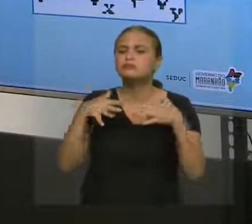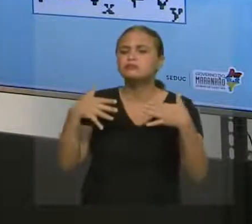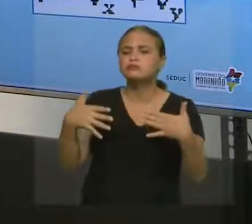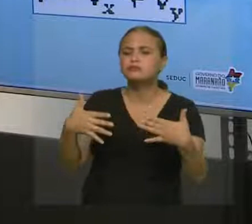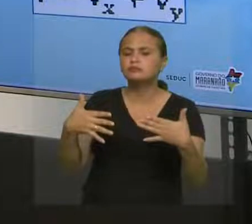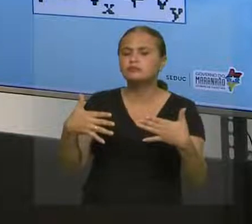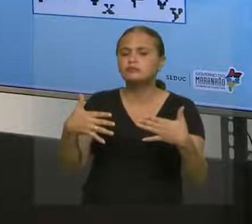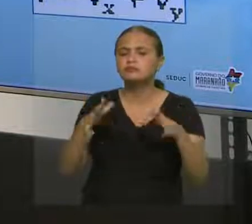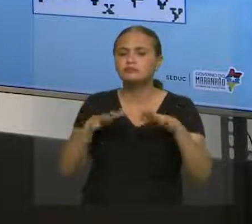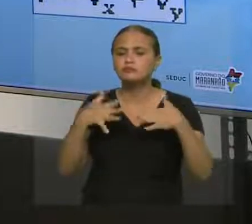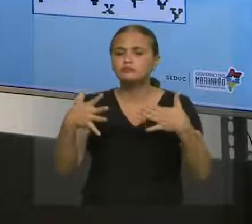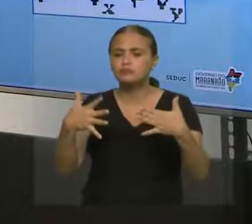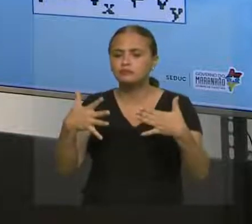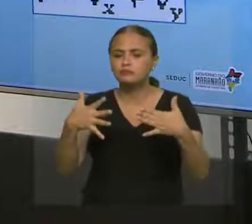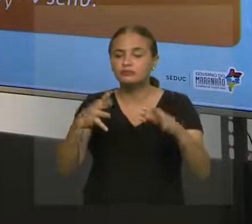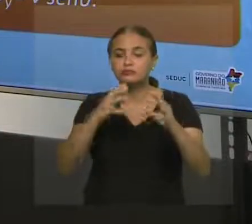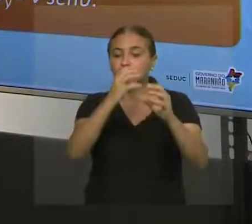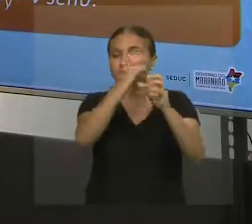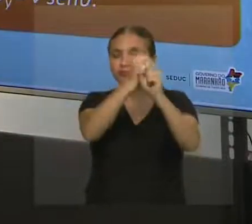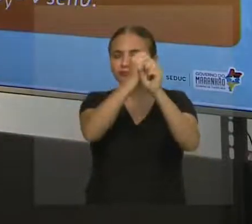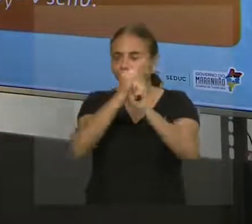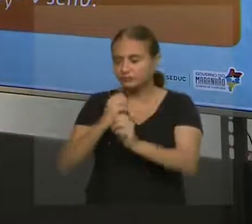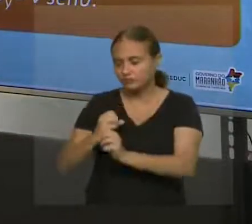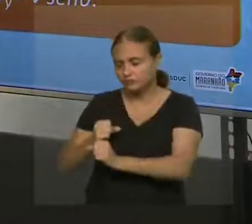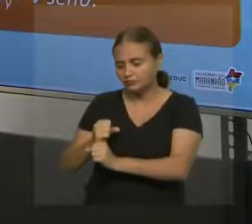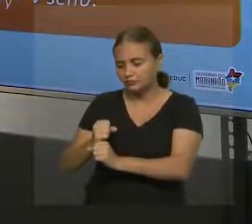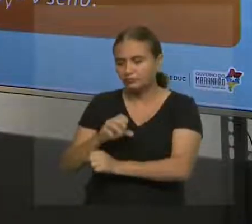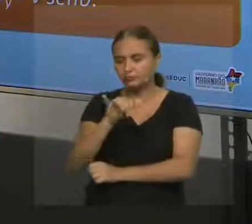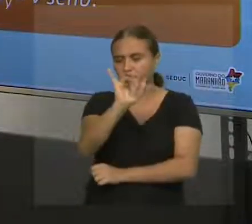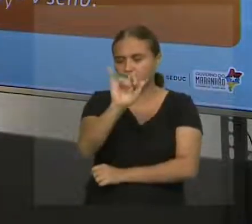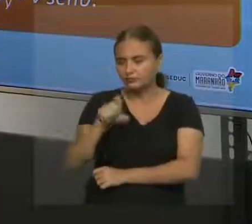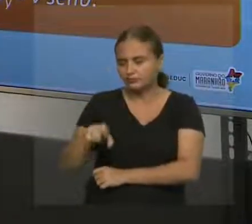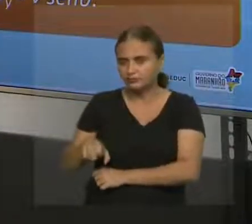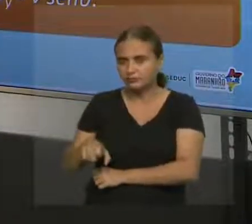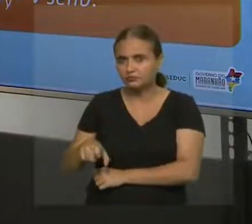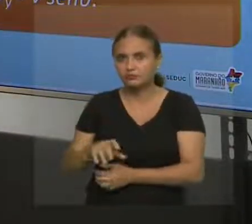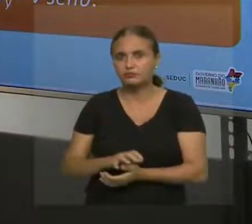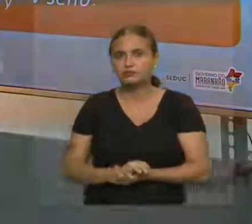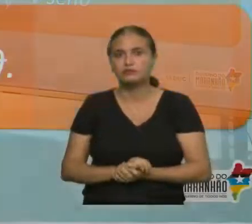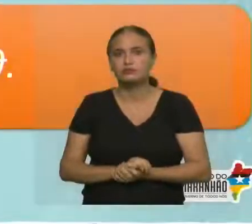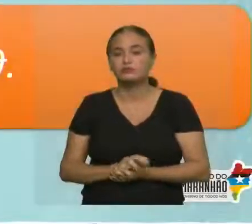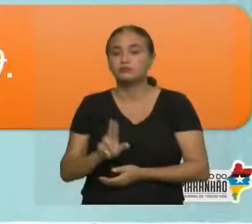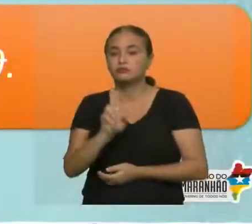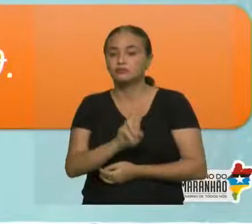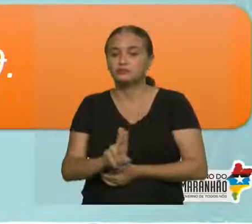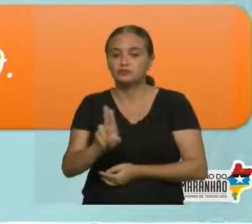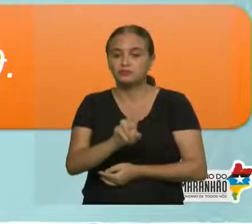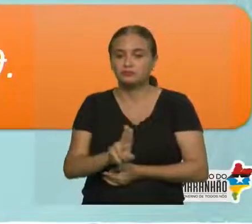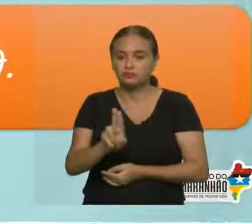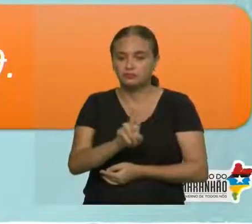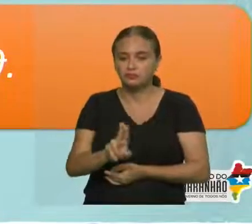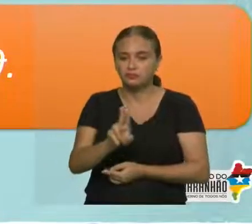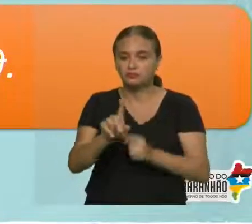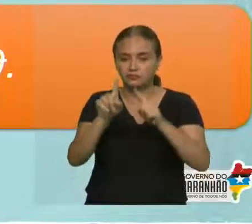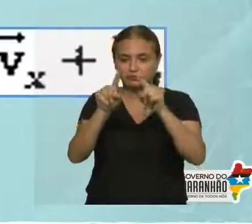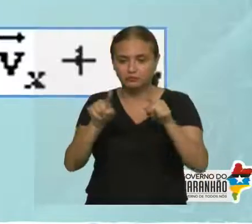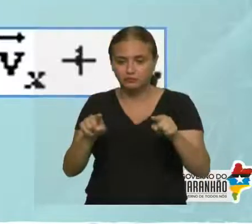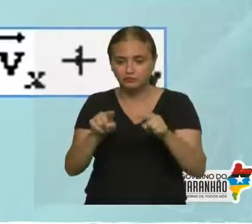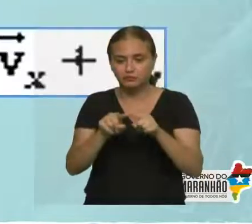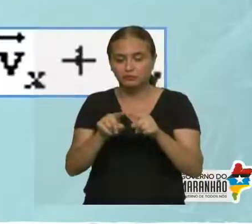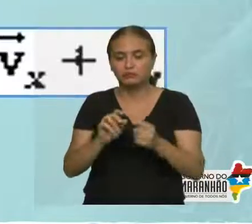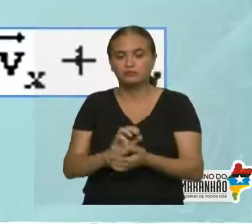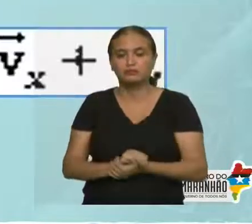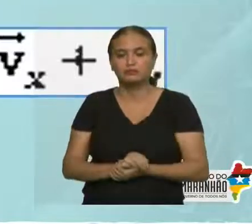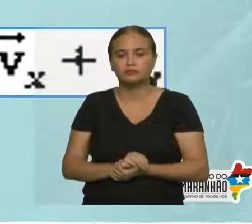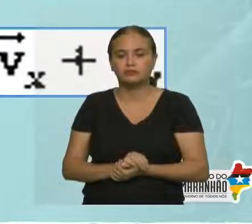determinar as componentes vetoriais. Ou seja, essas componentes a gente determina por triângulos, por trigonometria.